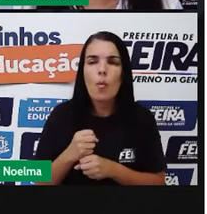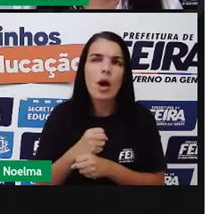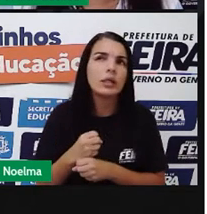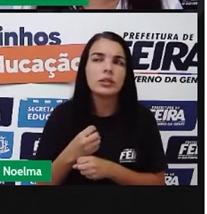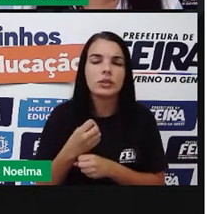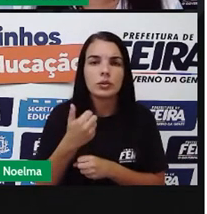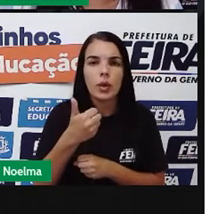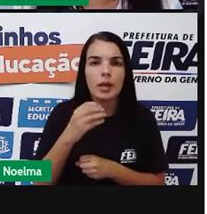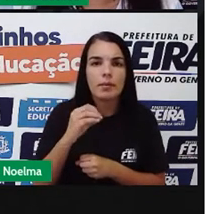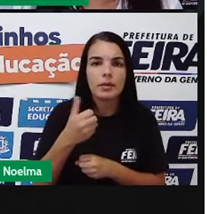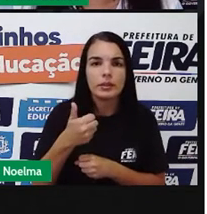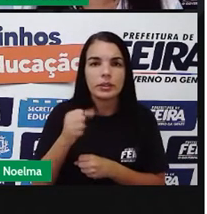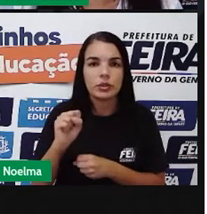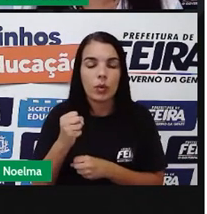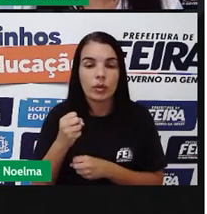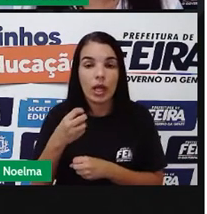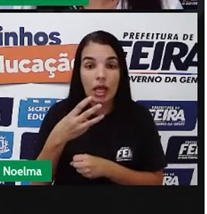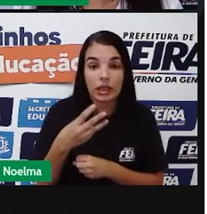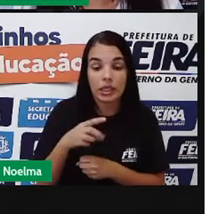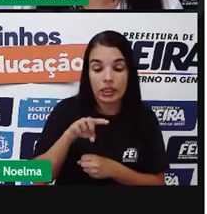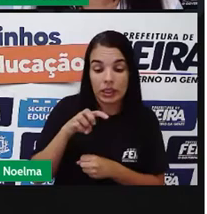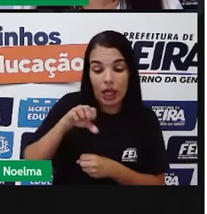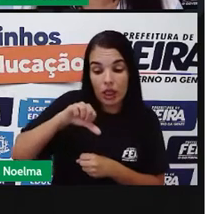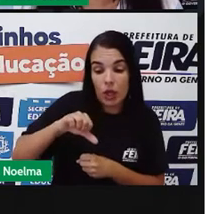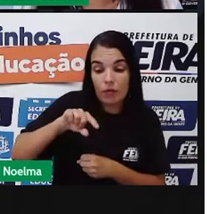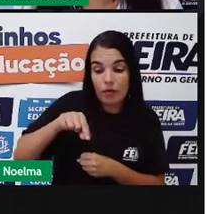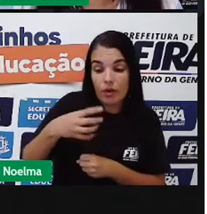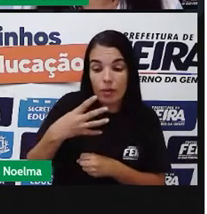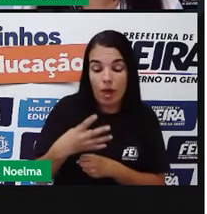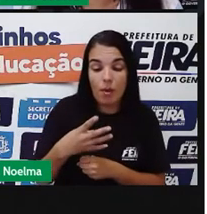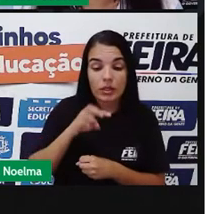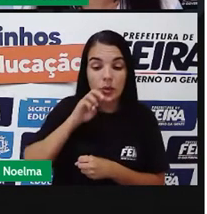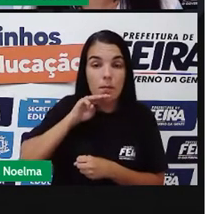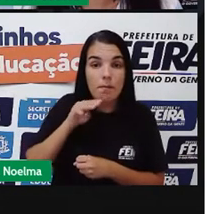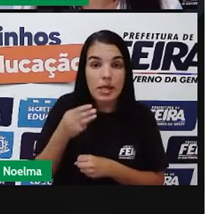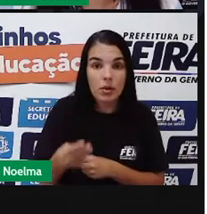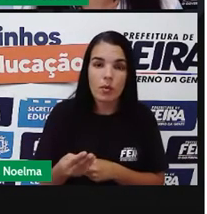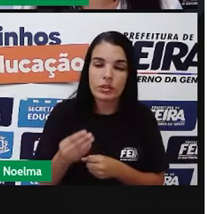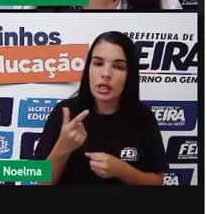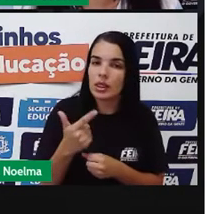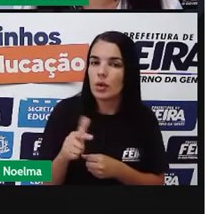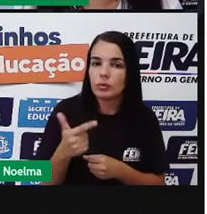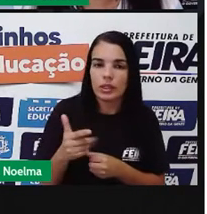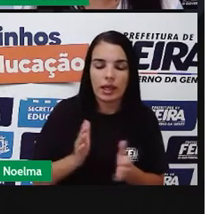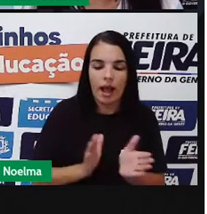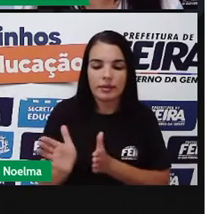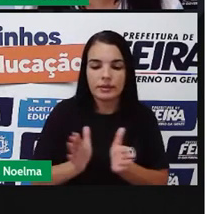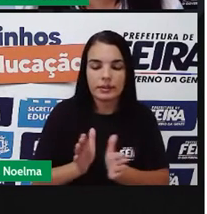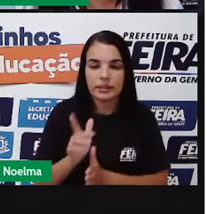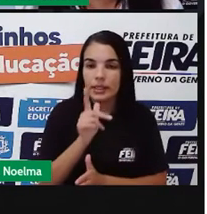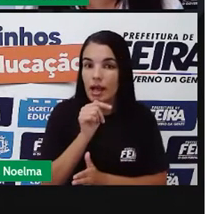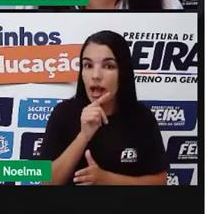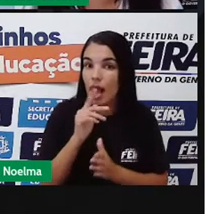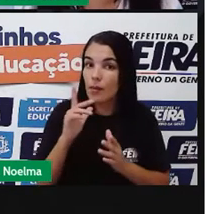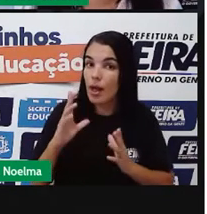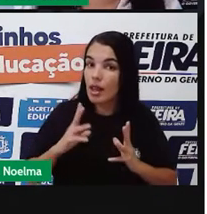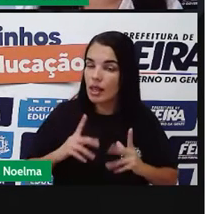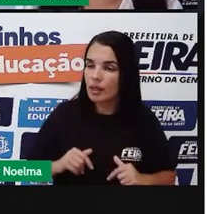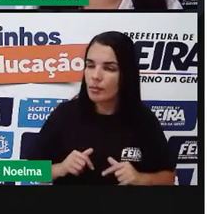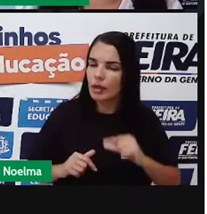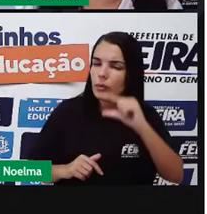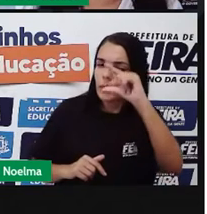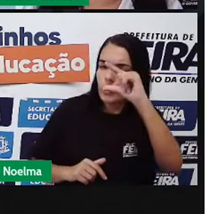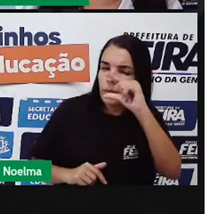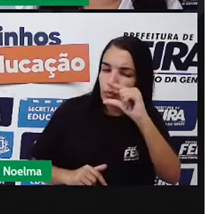39,4 milhões estavam sem acesso à água. Ou seja, diminuíam um pouquinho a